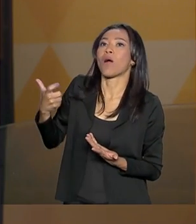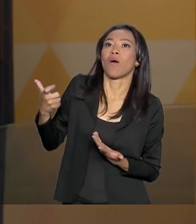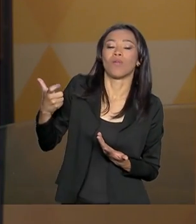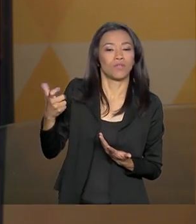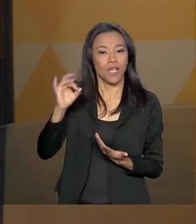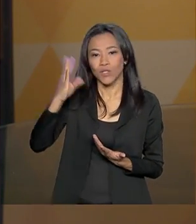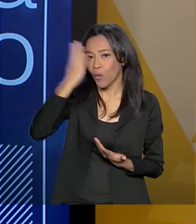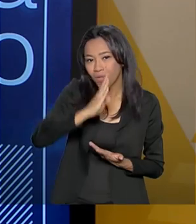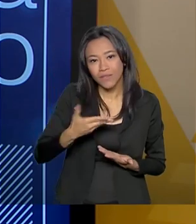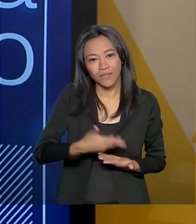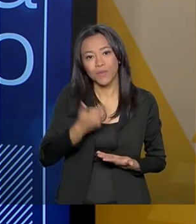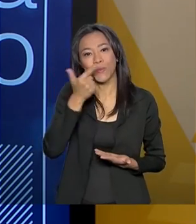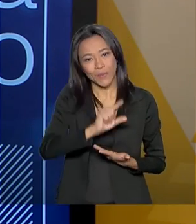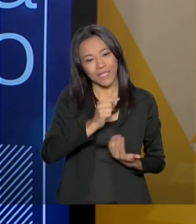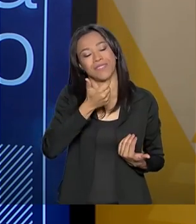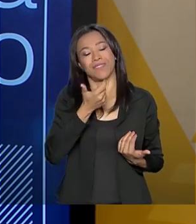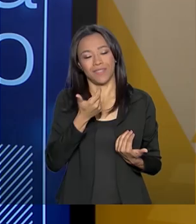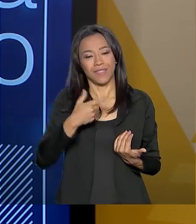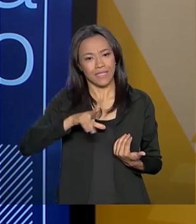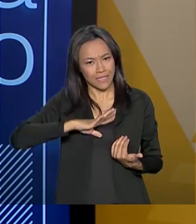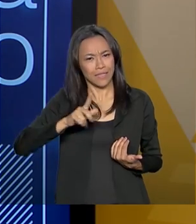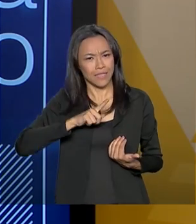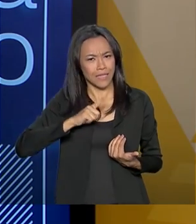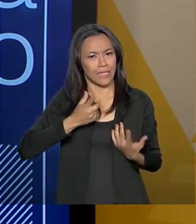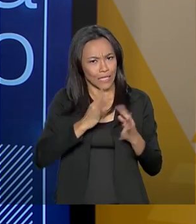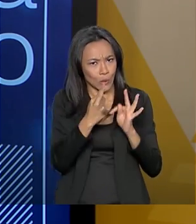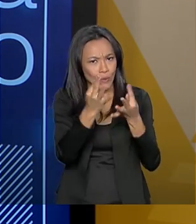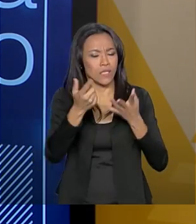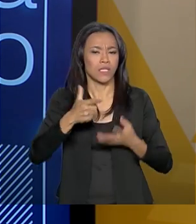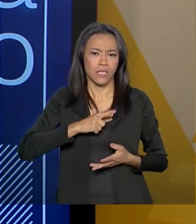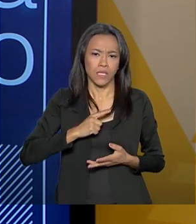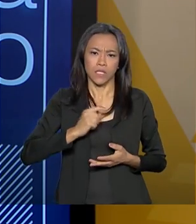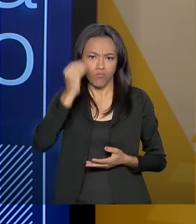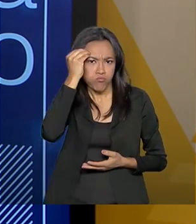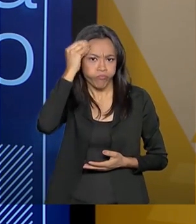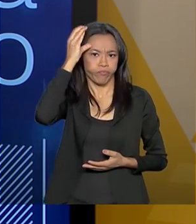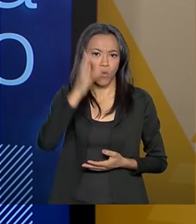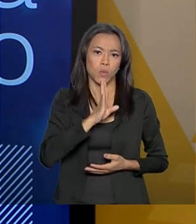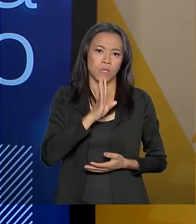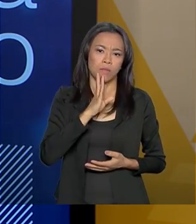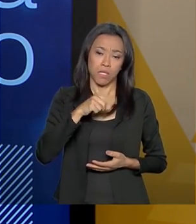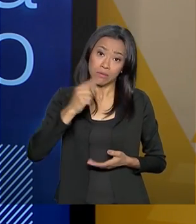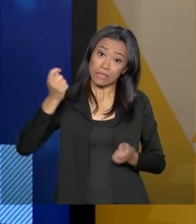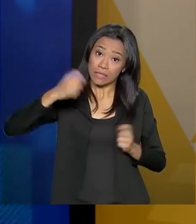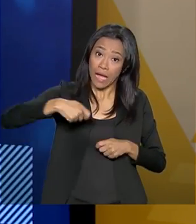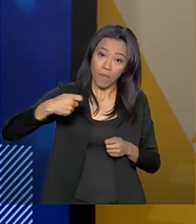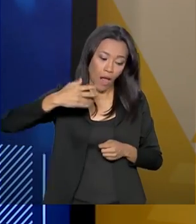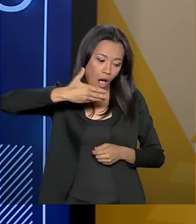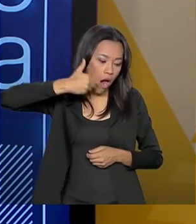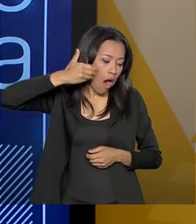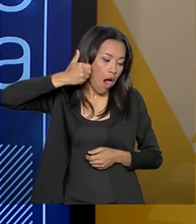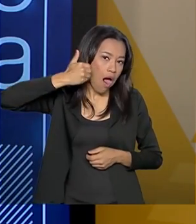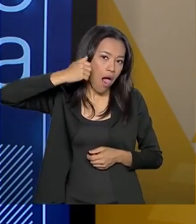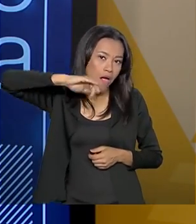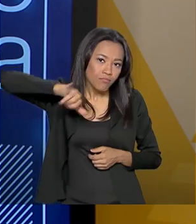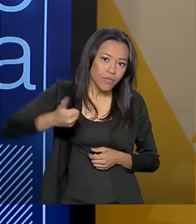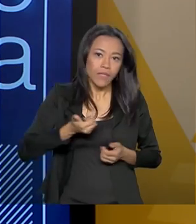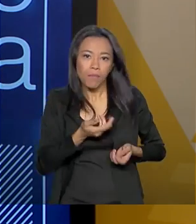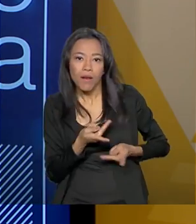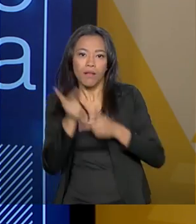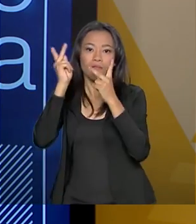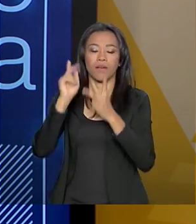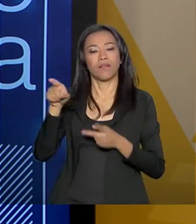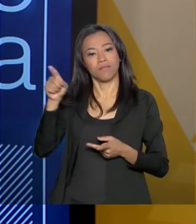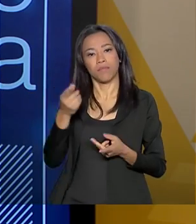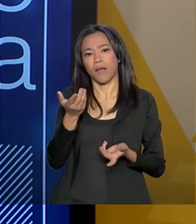É somente o Brasil que detém essa tecnologia, esse conhecimento para a produção de fibra e de alimentos